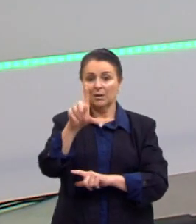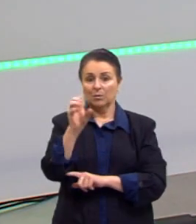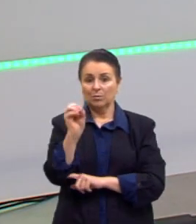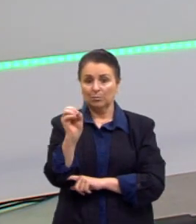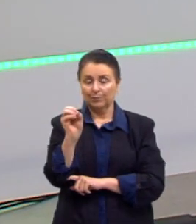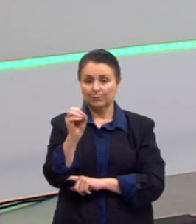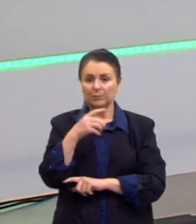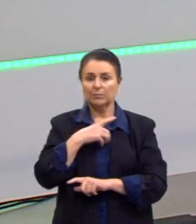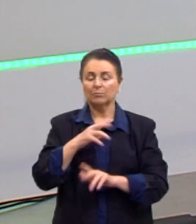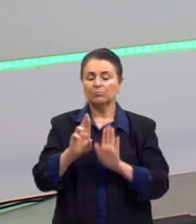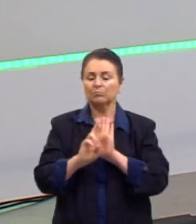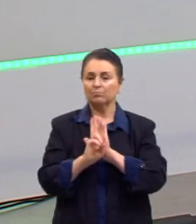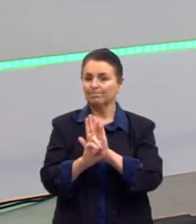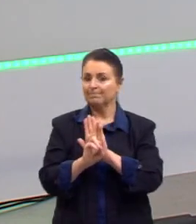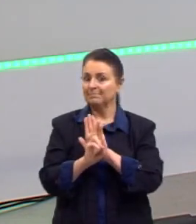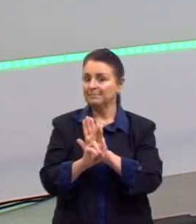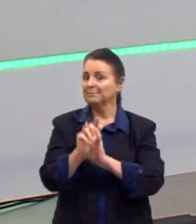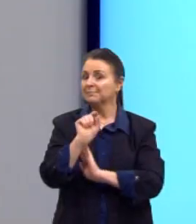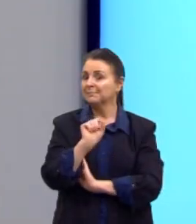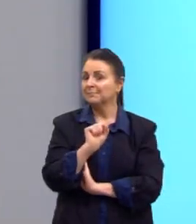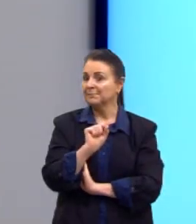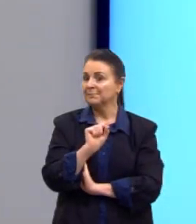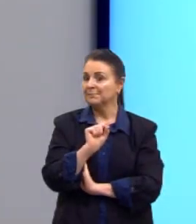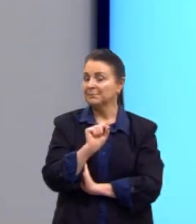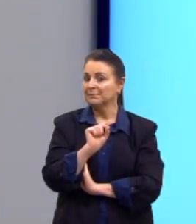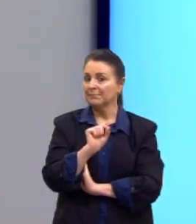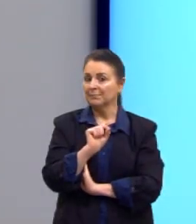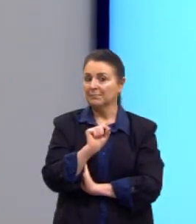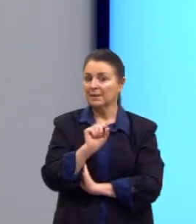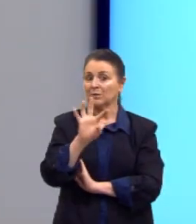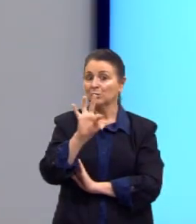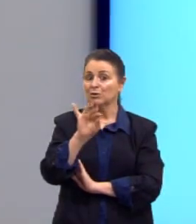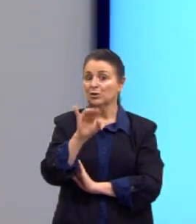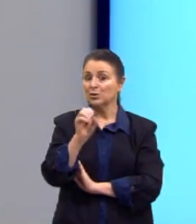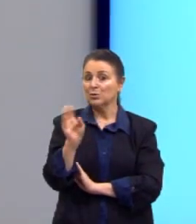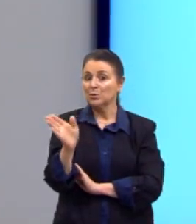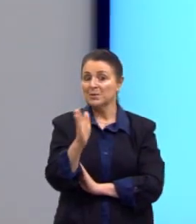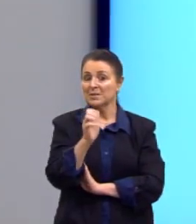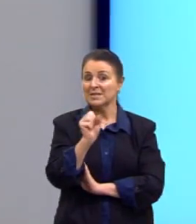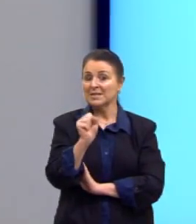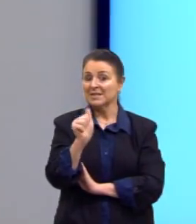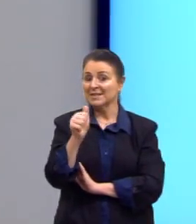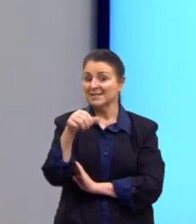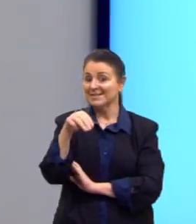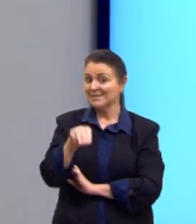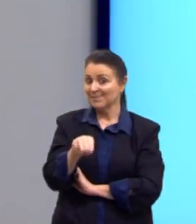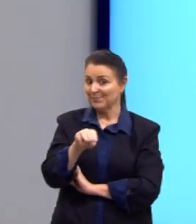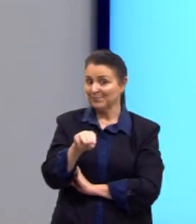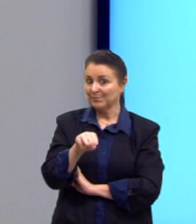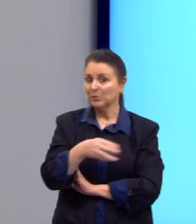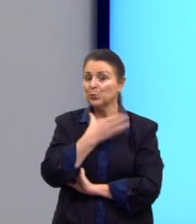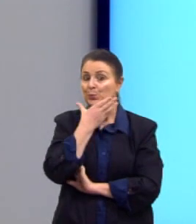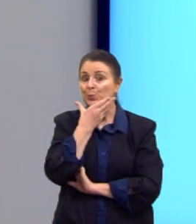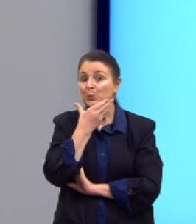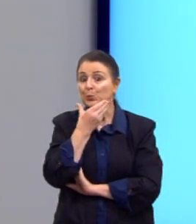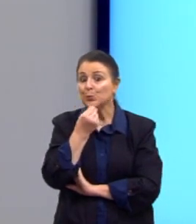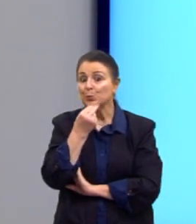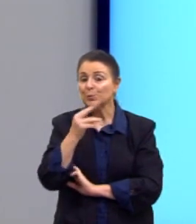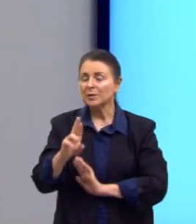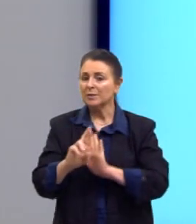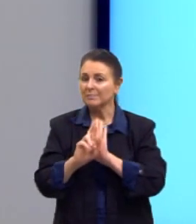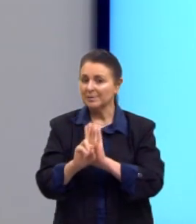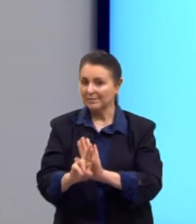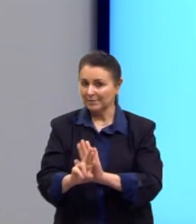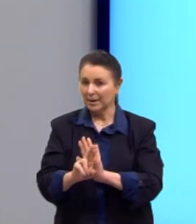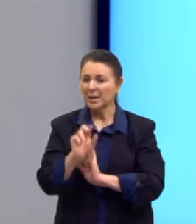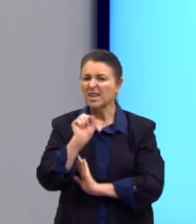tem aqui a representação do tio Sam, que é o homem ali que representa os